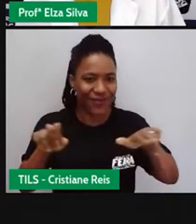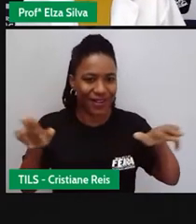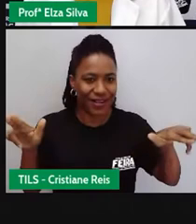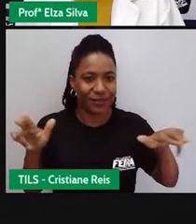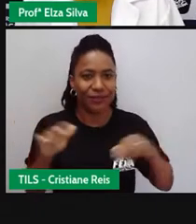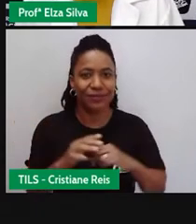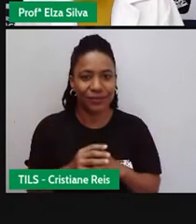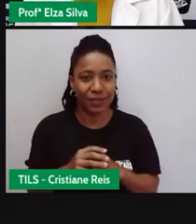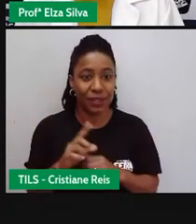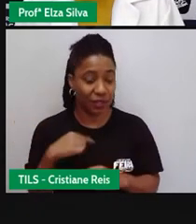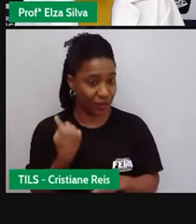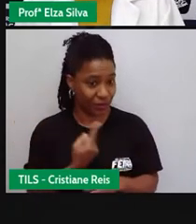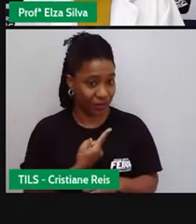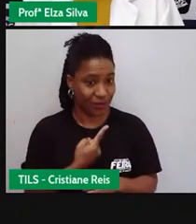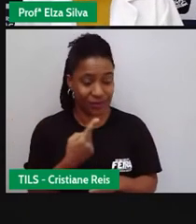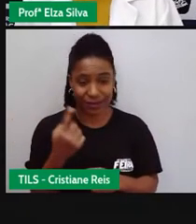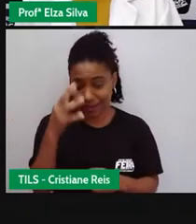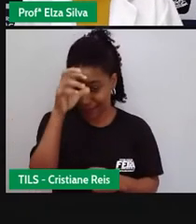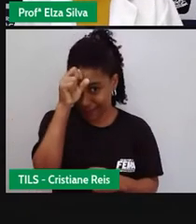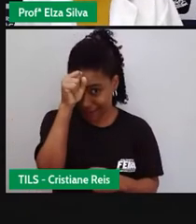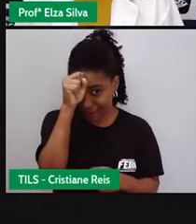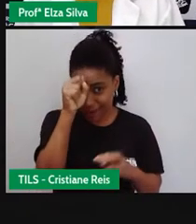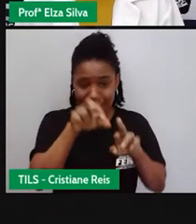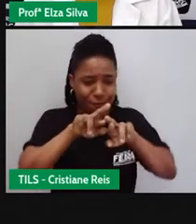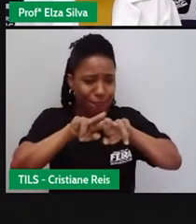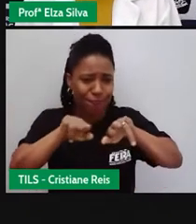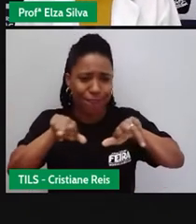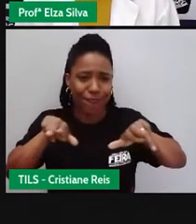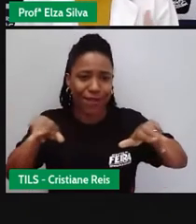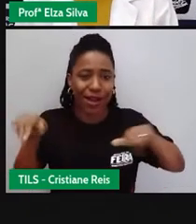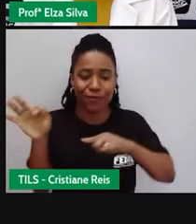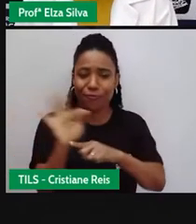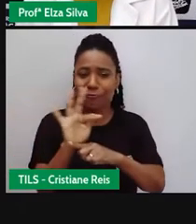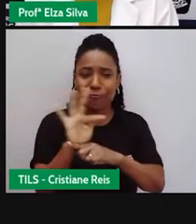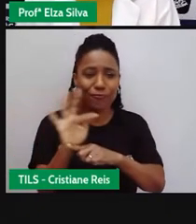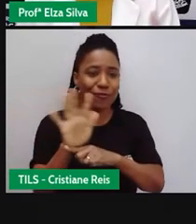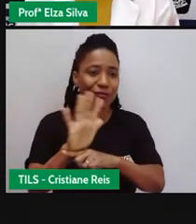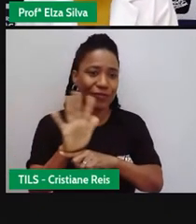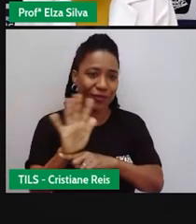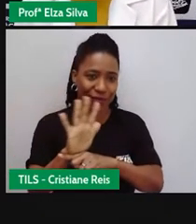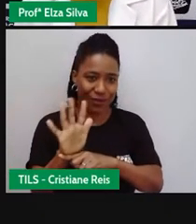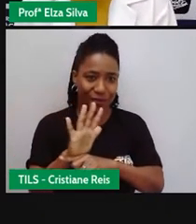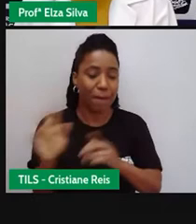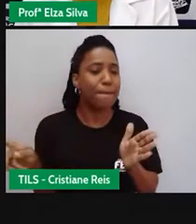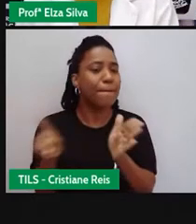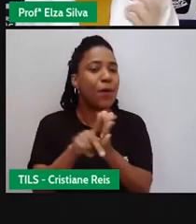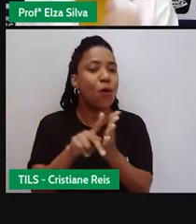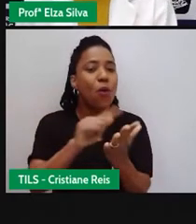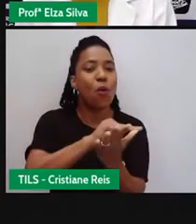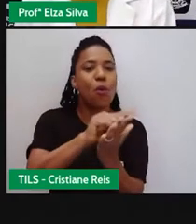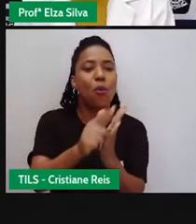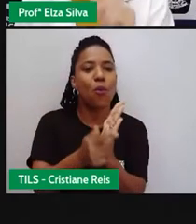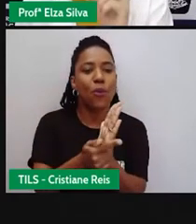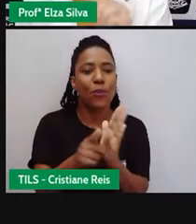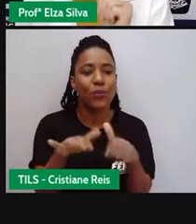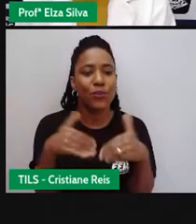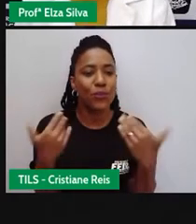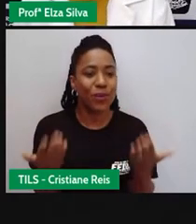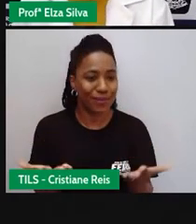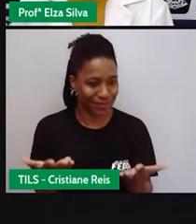sobre Kines, alguns novos. Os tipos de filmes, os gêneros que esses filmes pertencem. Porém,